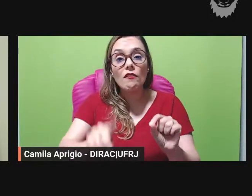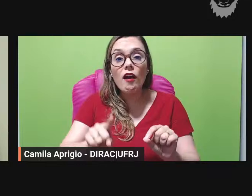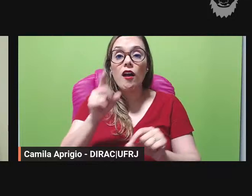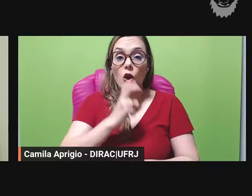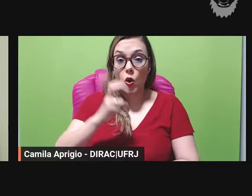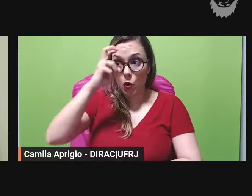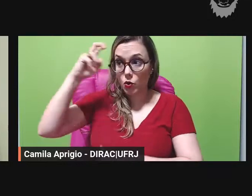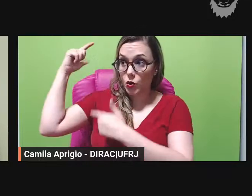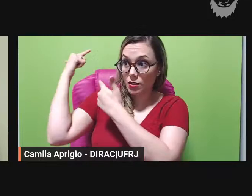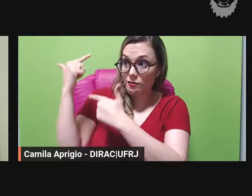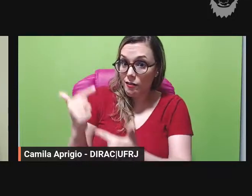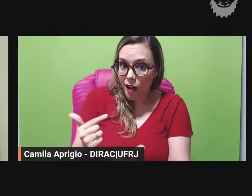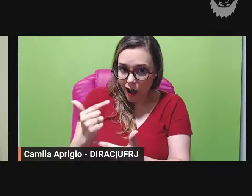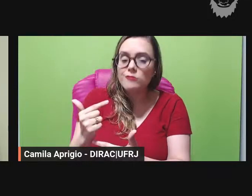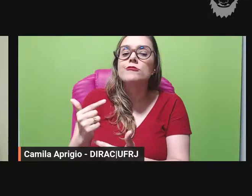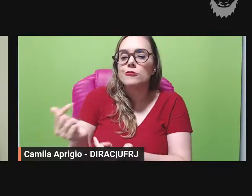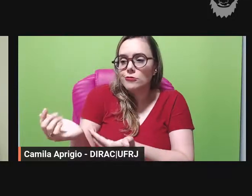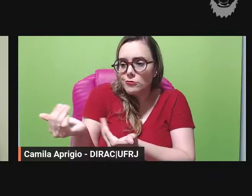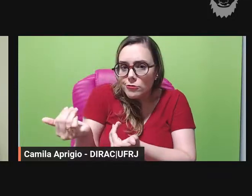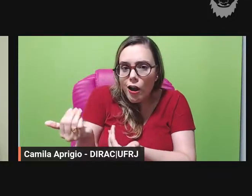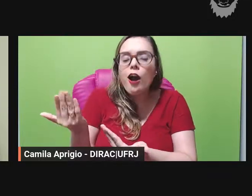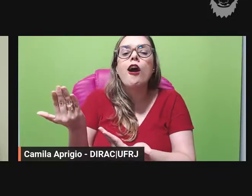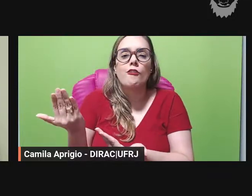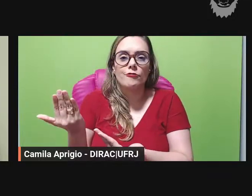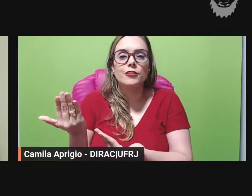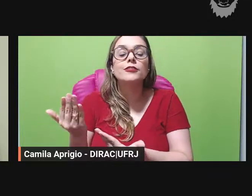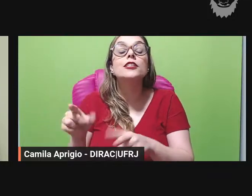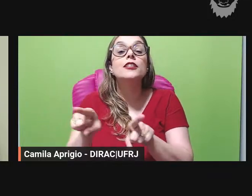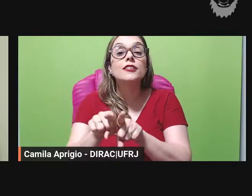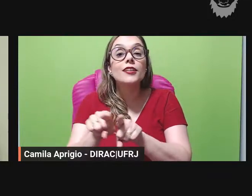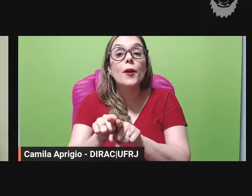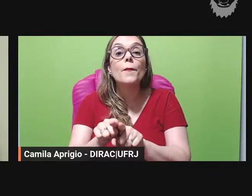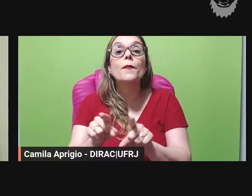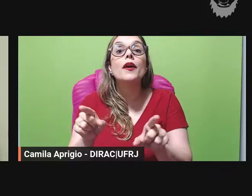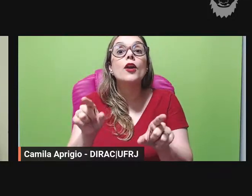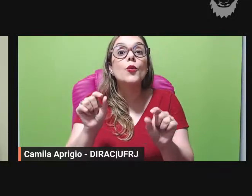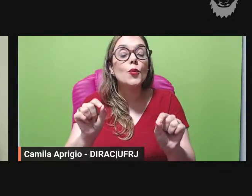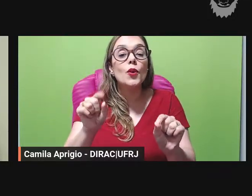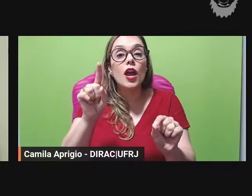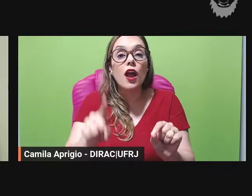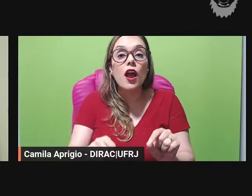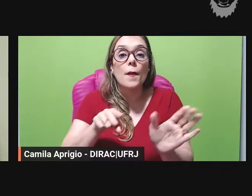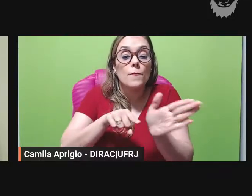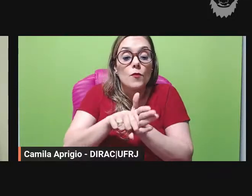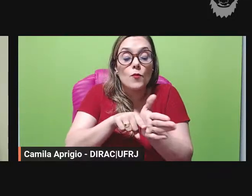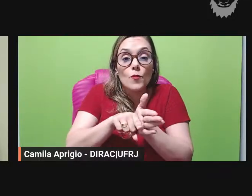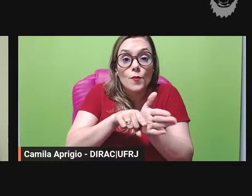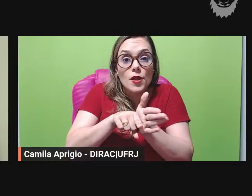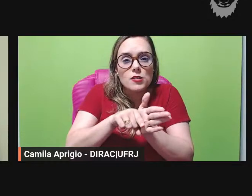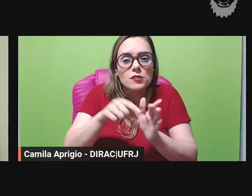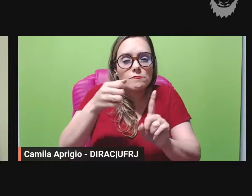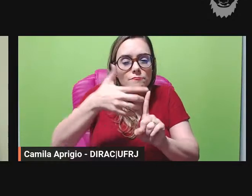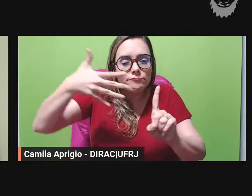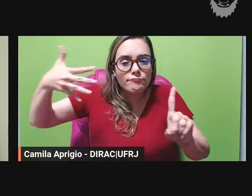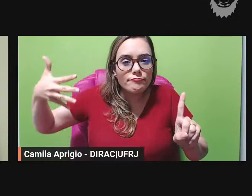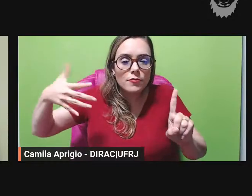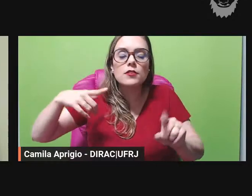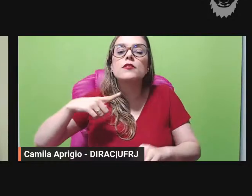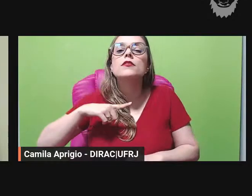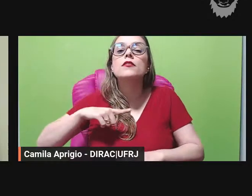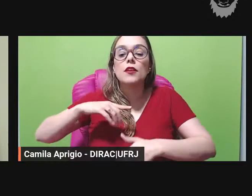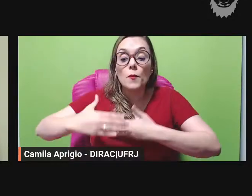e também do grupo de pesquisa fábula cuja área temática de estudo é a recepção da antiguidade